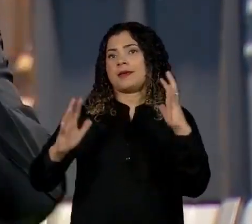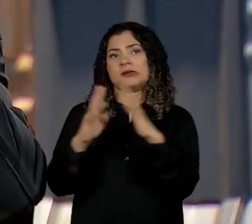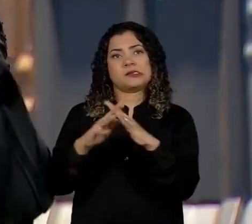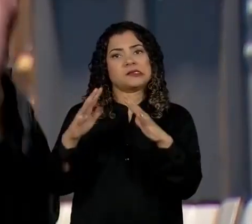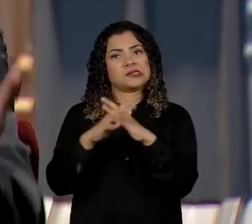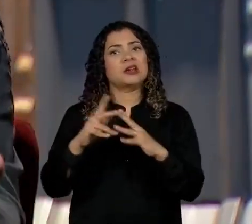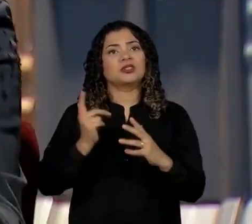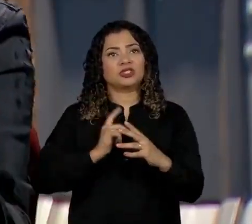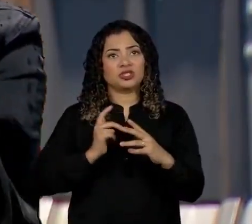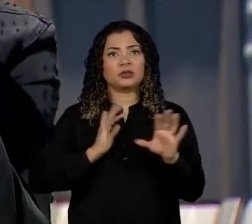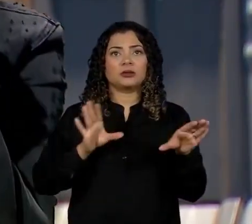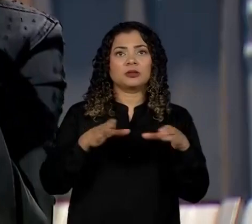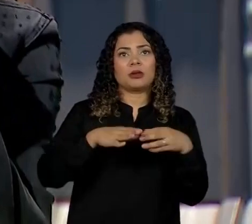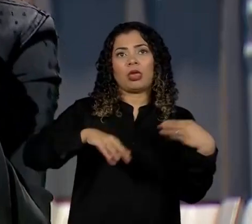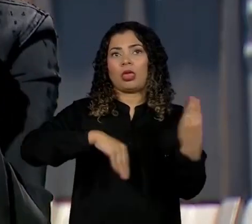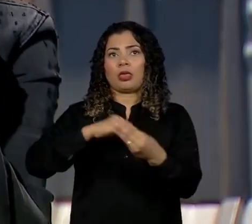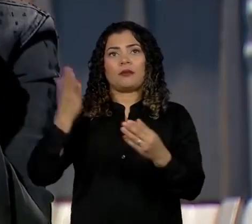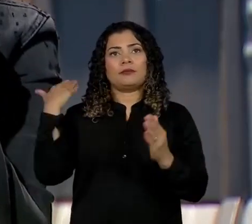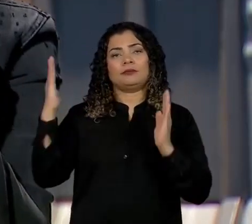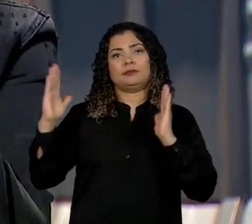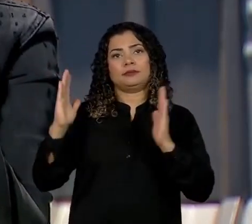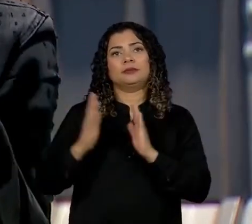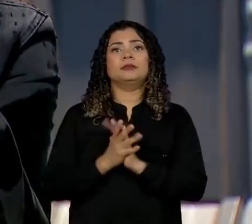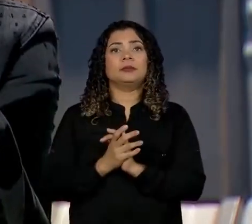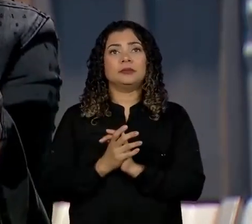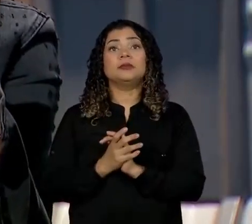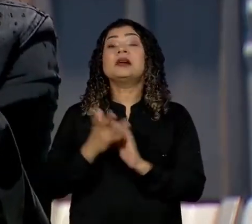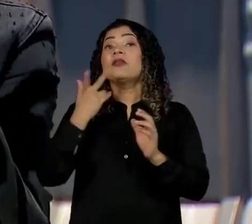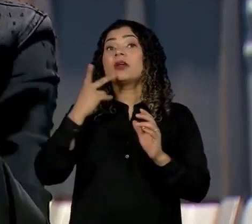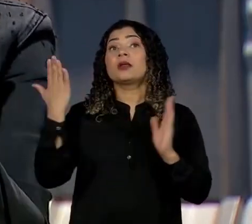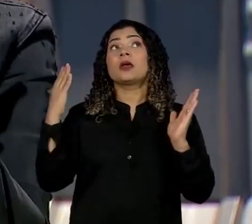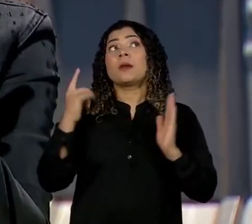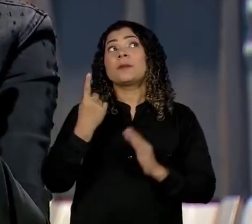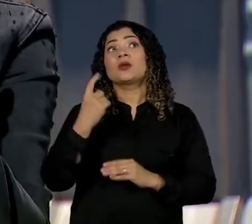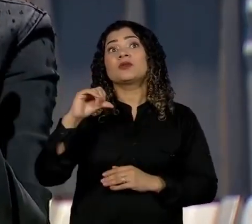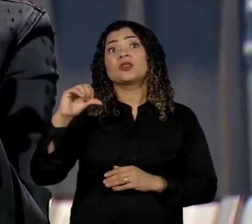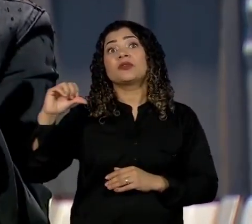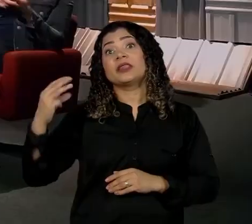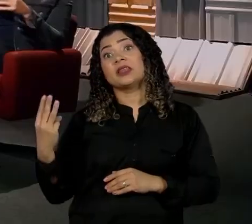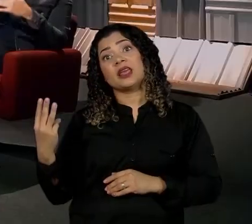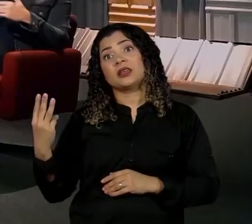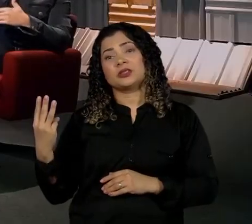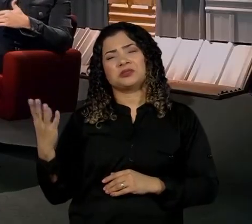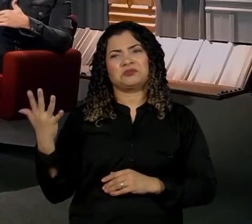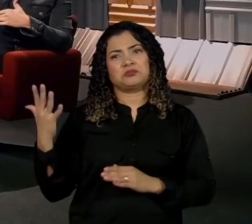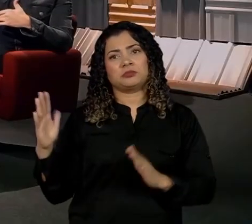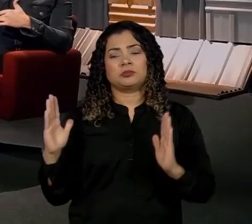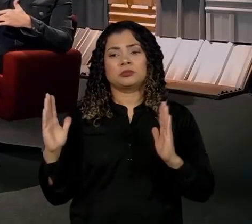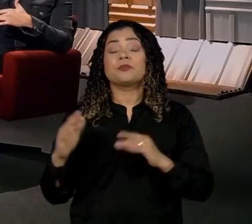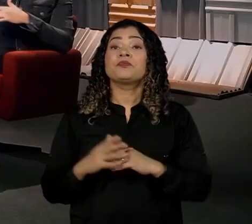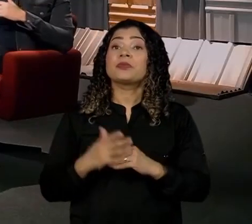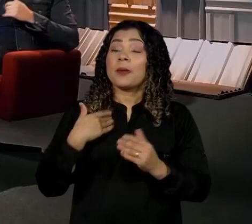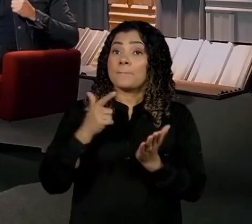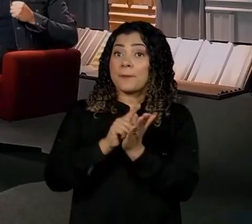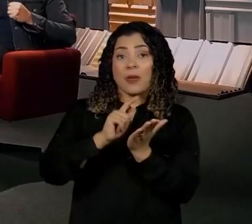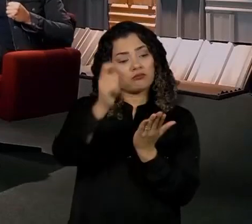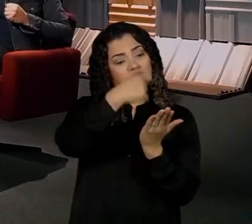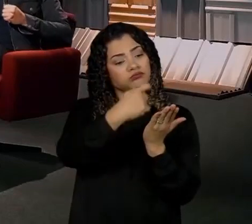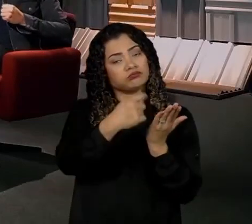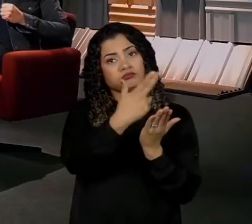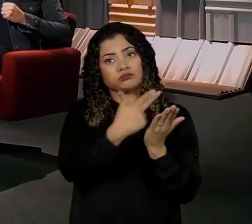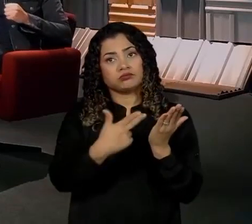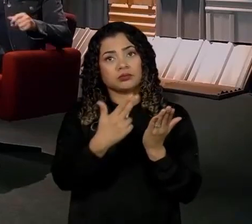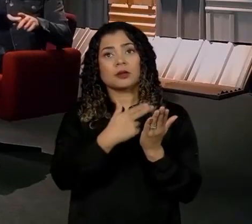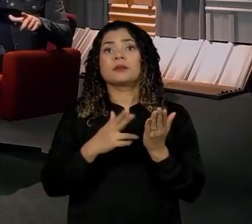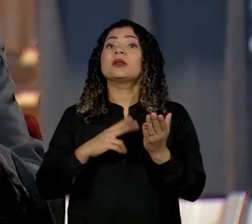meio grunge na época. Tá, tá. Estou falando desde 93, né? Claro. Eu fiz os folhetos e aí era um skatista